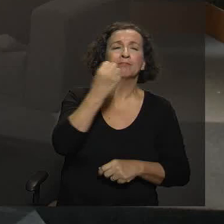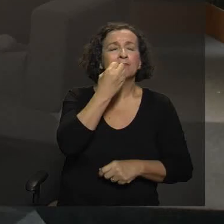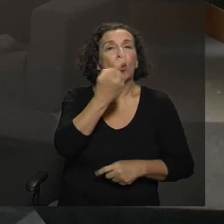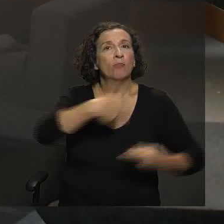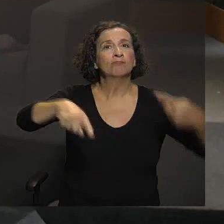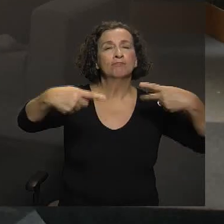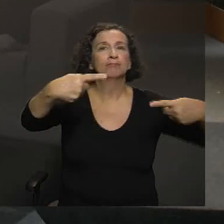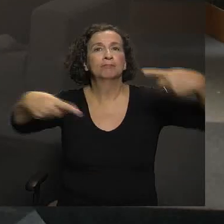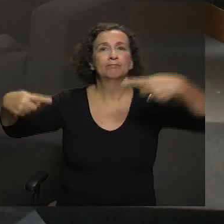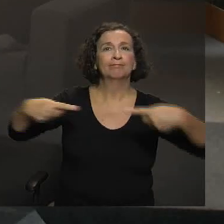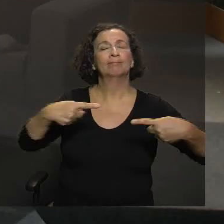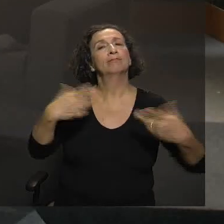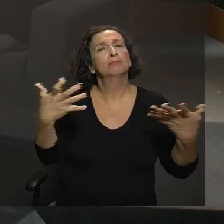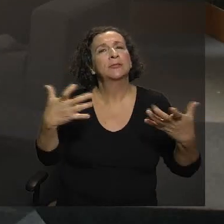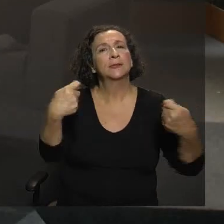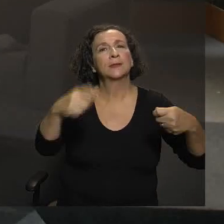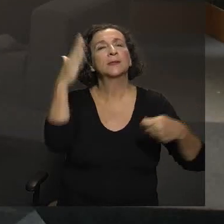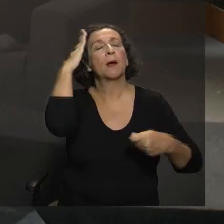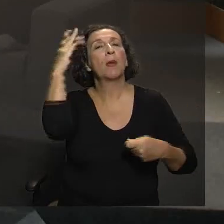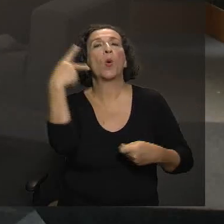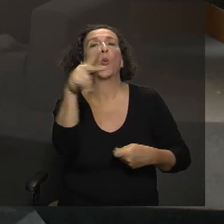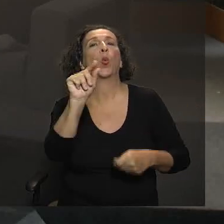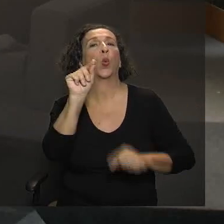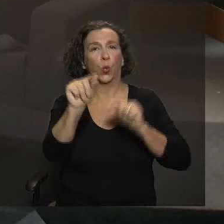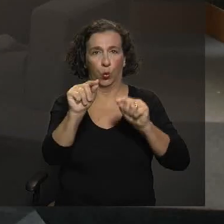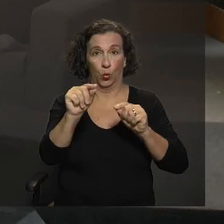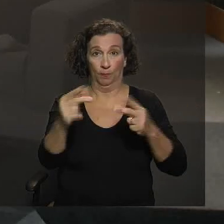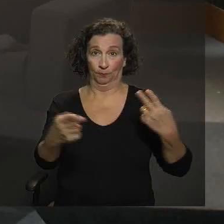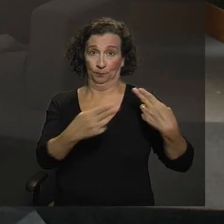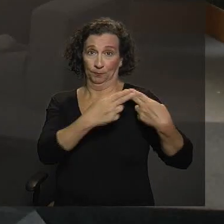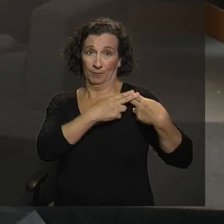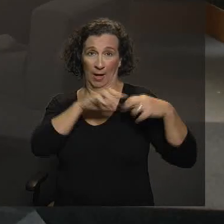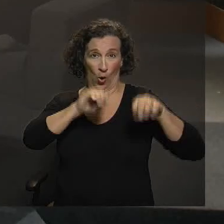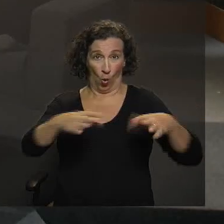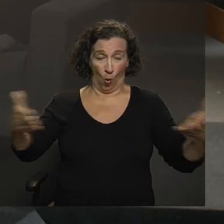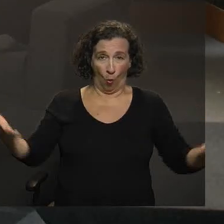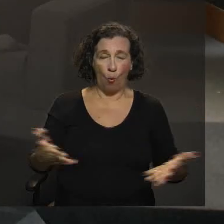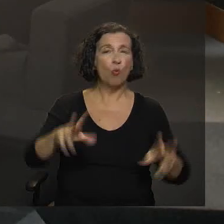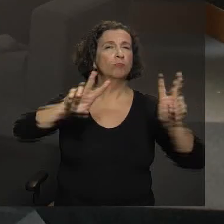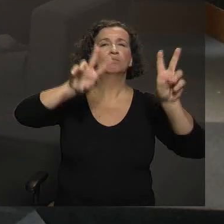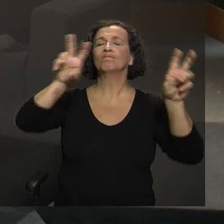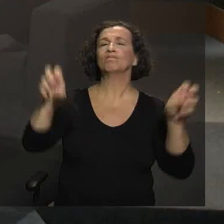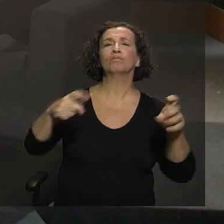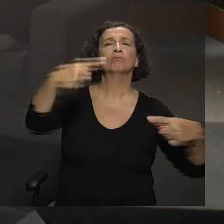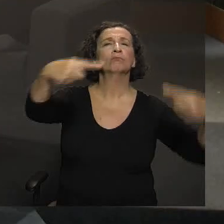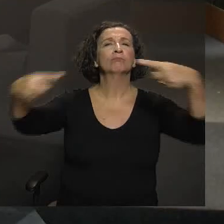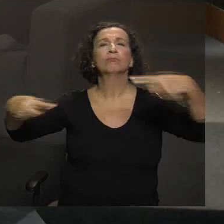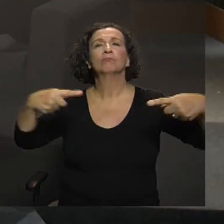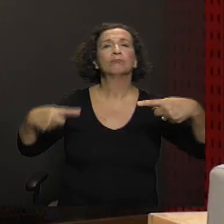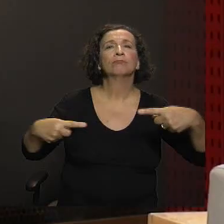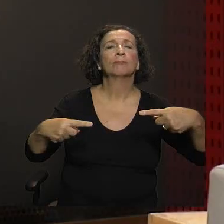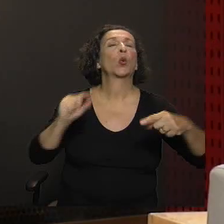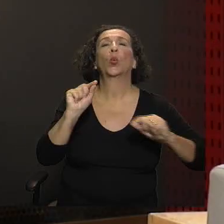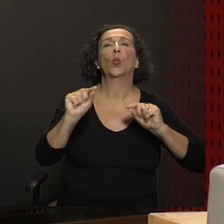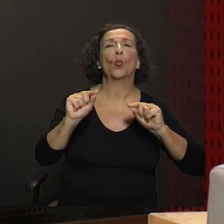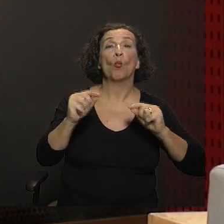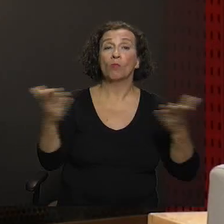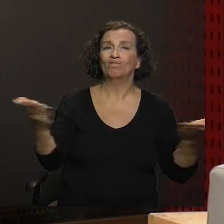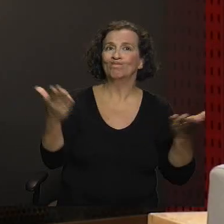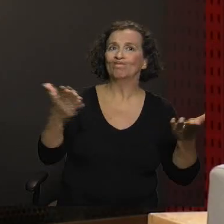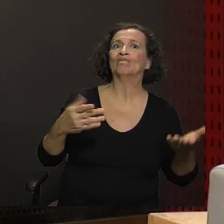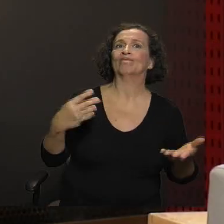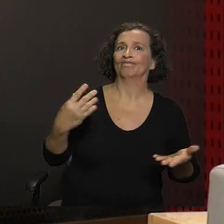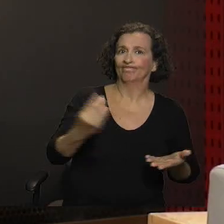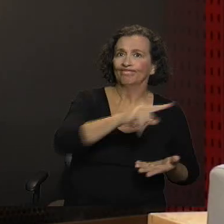conversa e a gente quer te ouvir. A Hashtag Educa de hoje traz como tema uma discussão que vem esquentando